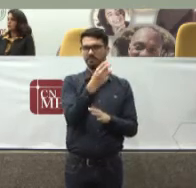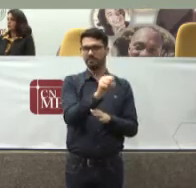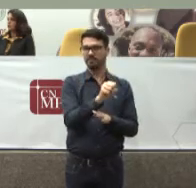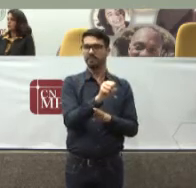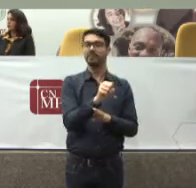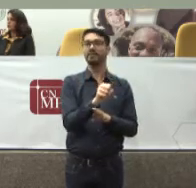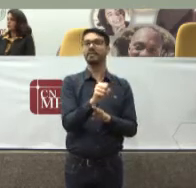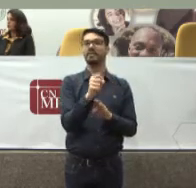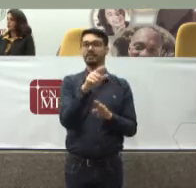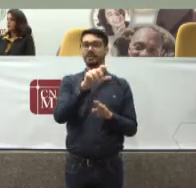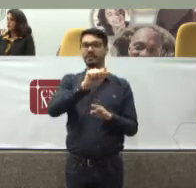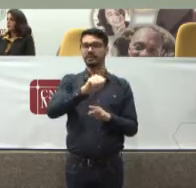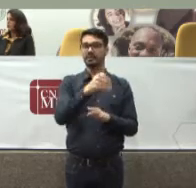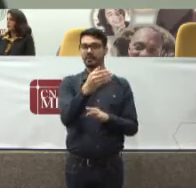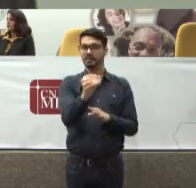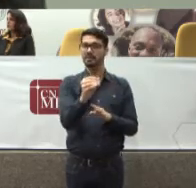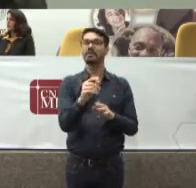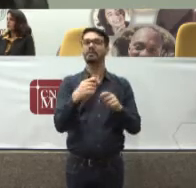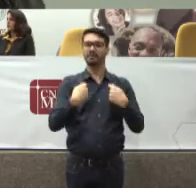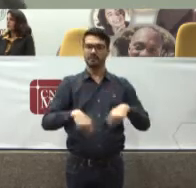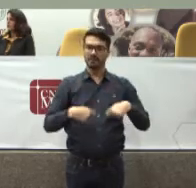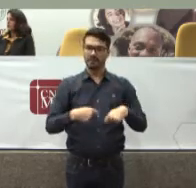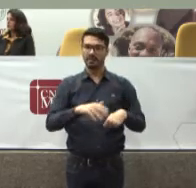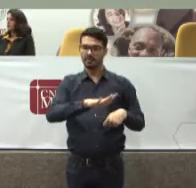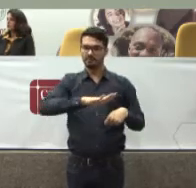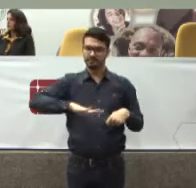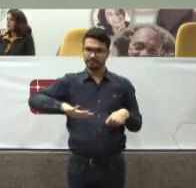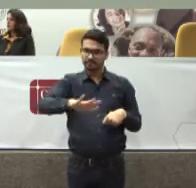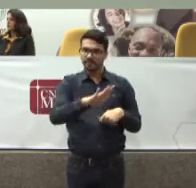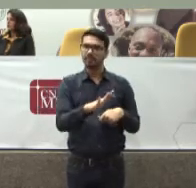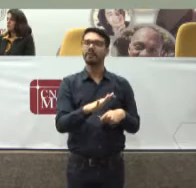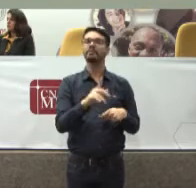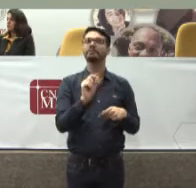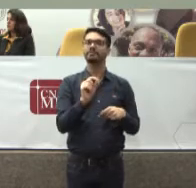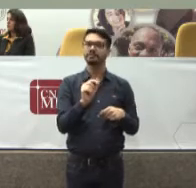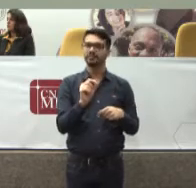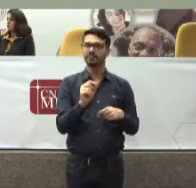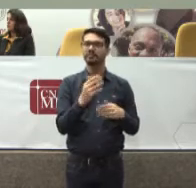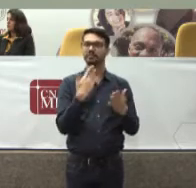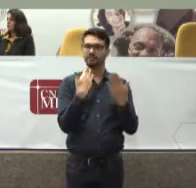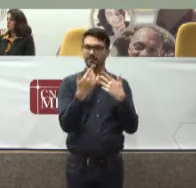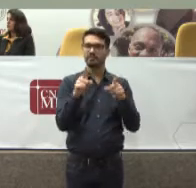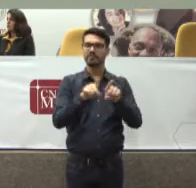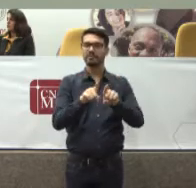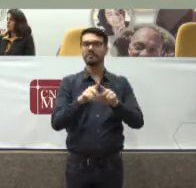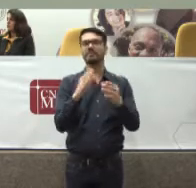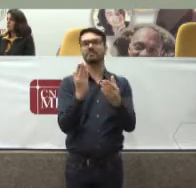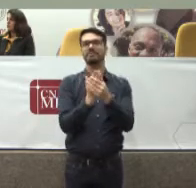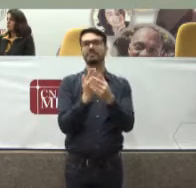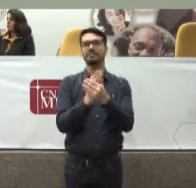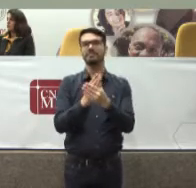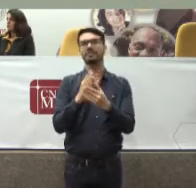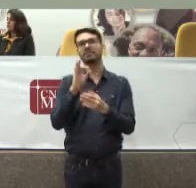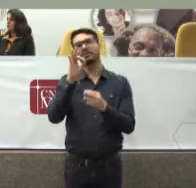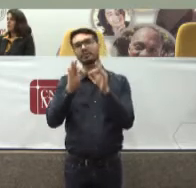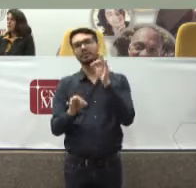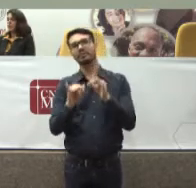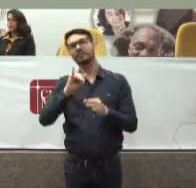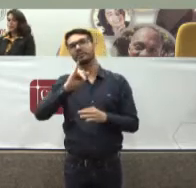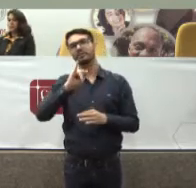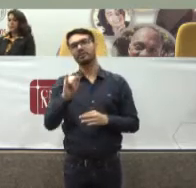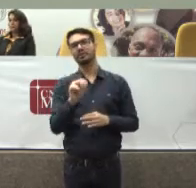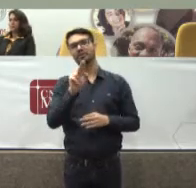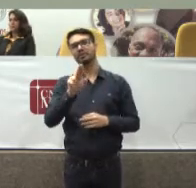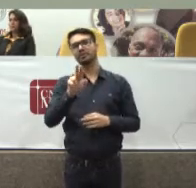ações Devem se desenvolver No campo Dialógico E no campo Da jurisdição É aí que nós Vamos